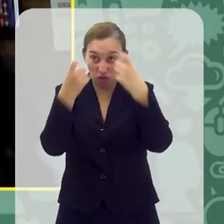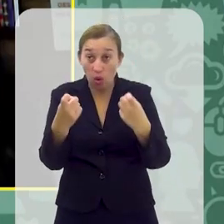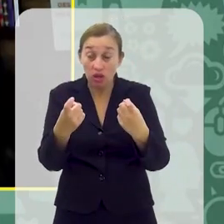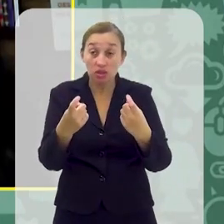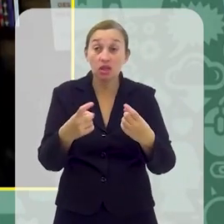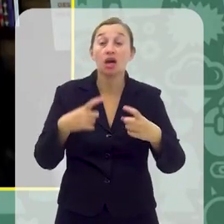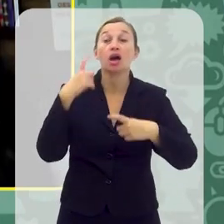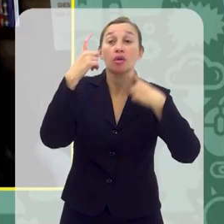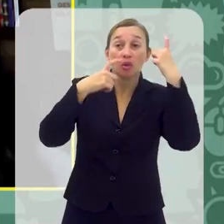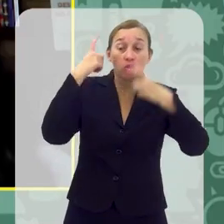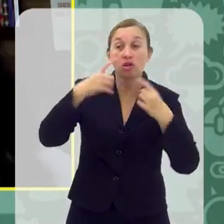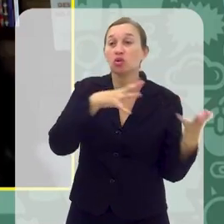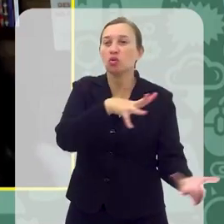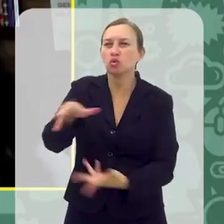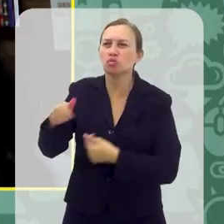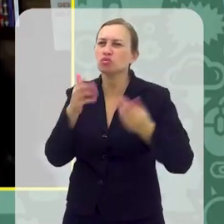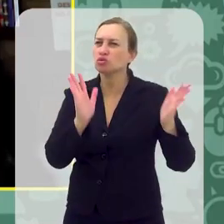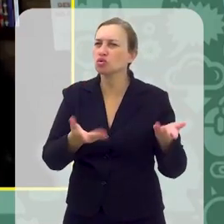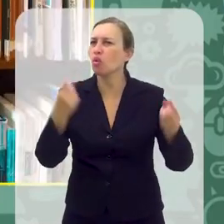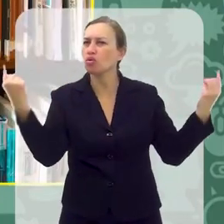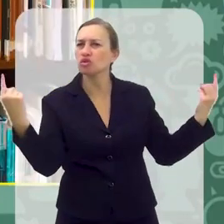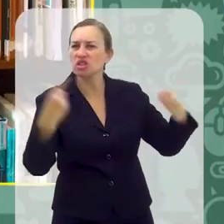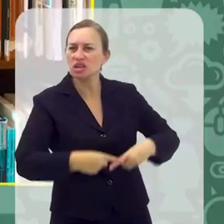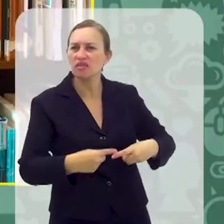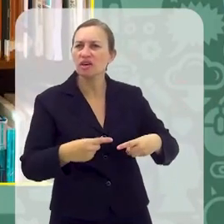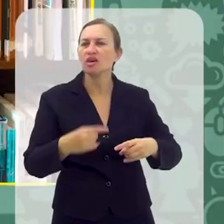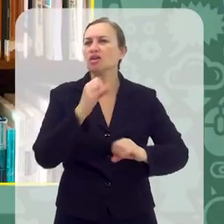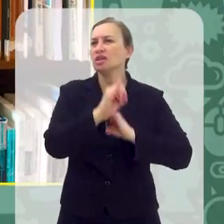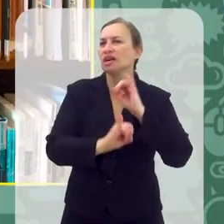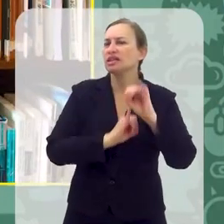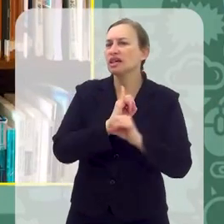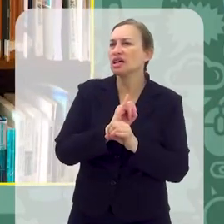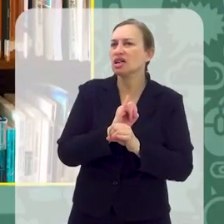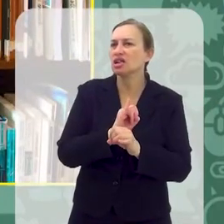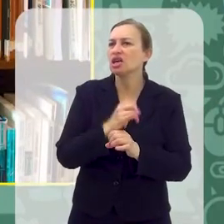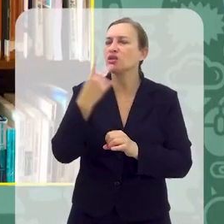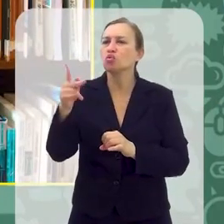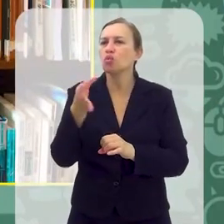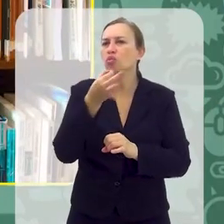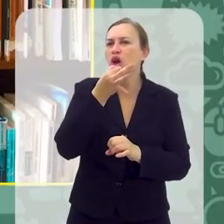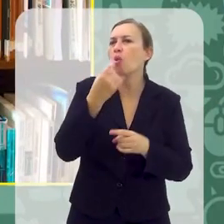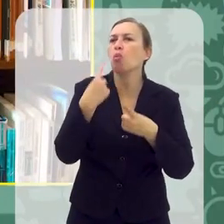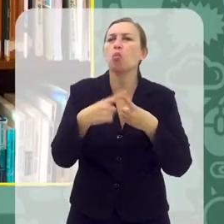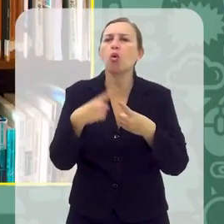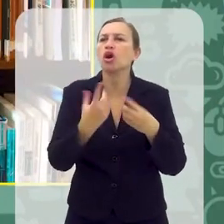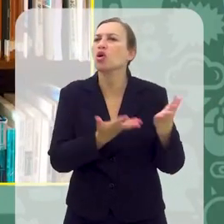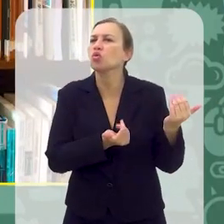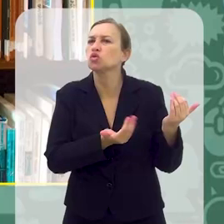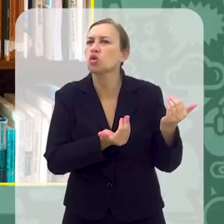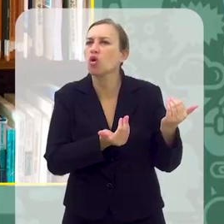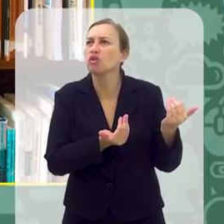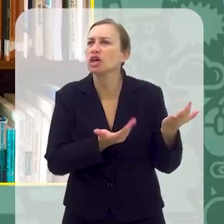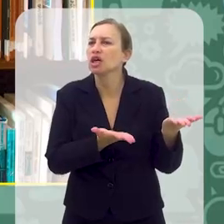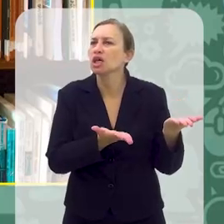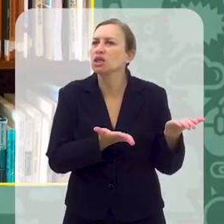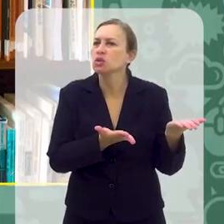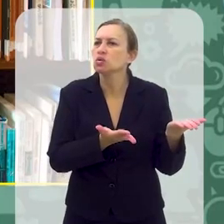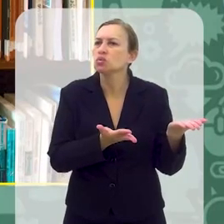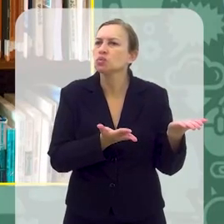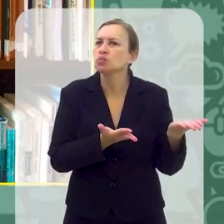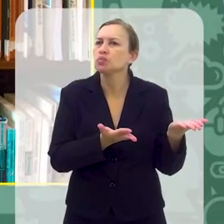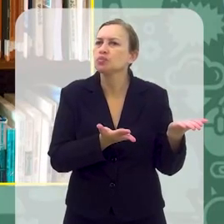preocupação no mundo hoje, né, e também aos desafios da internet, na sua opinião, por que que o jovem, ele